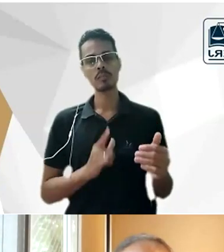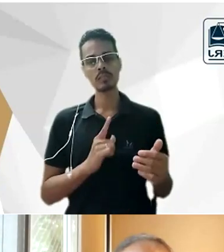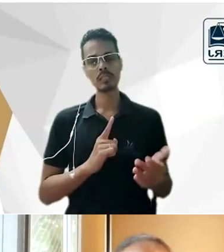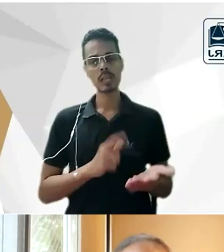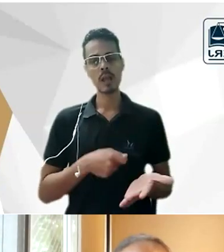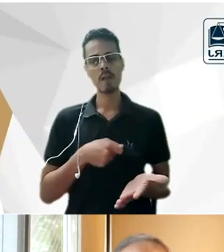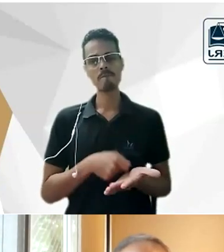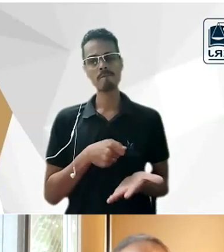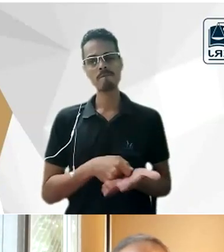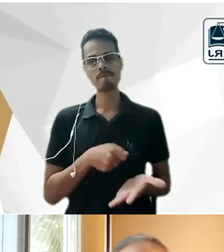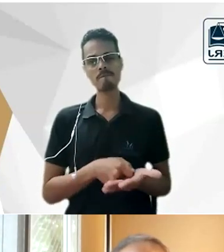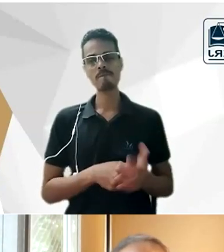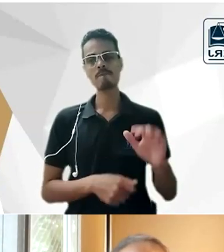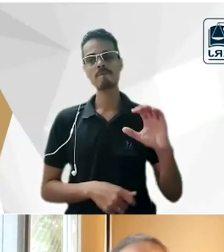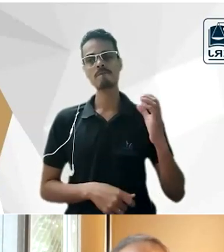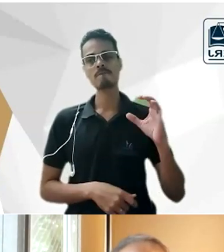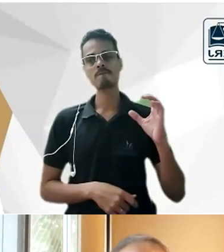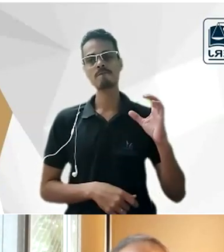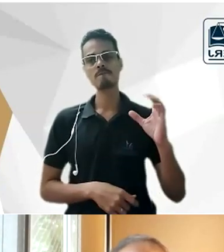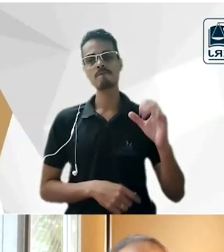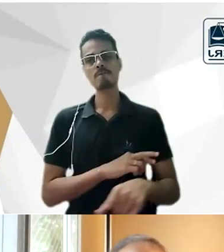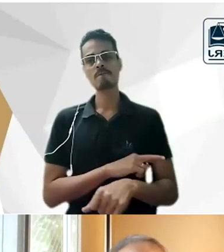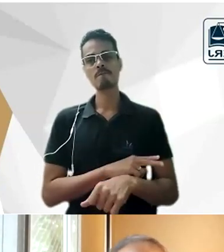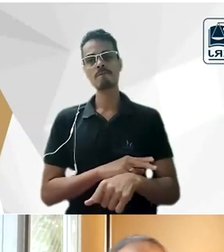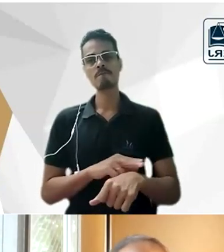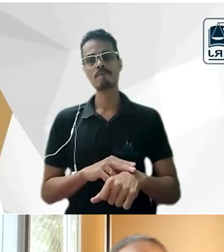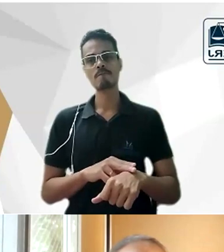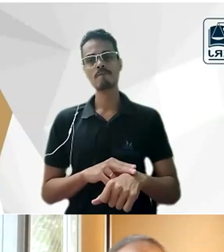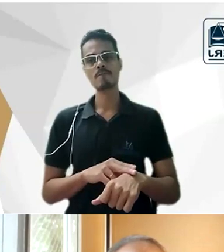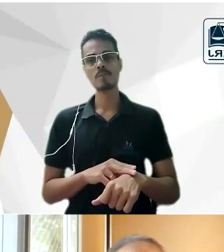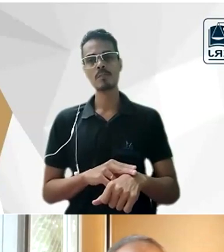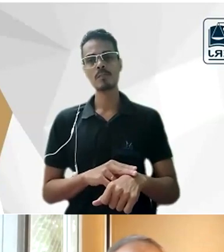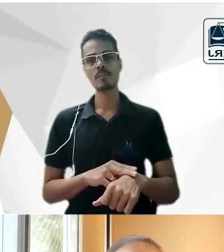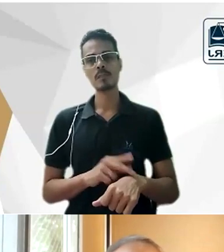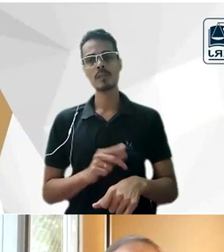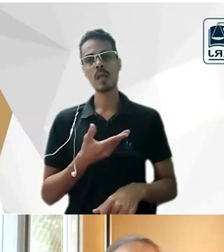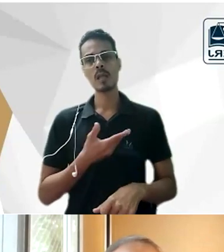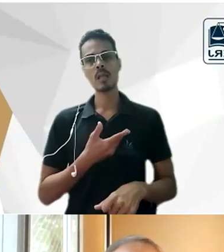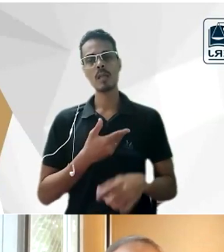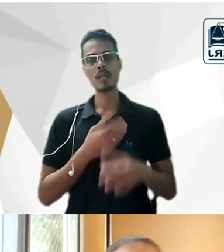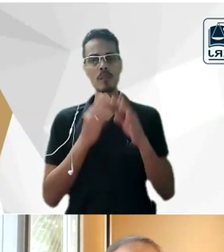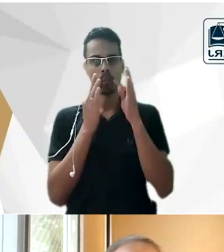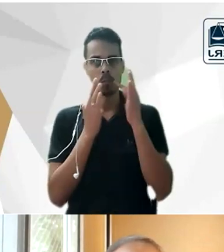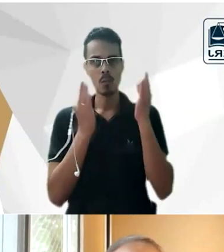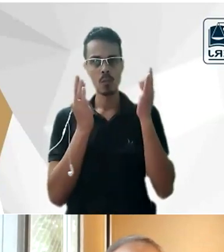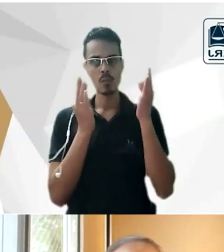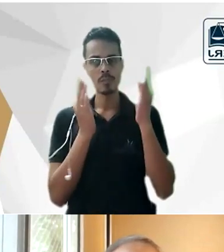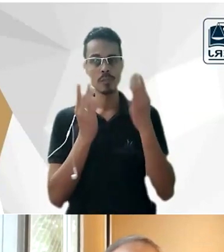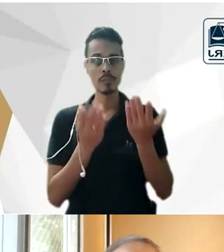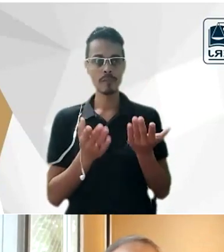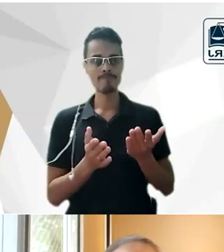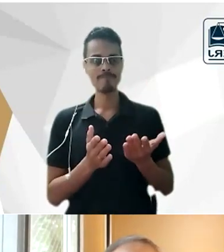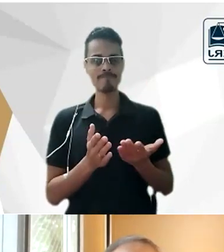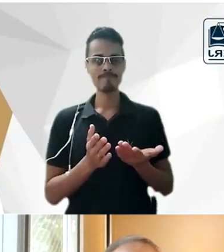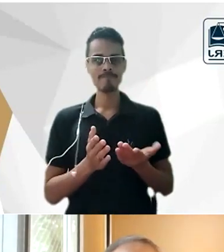científico no Romero também é muito contraditório porque ele era amigo de Tobias então ele também fica um pouco dividido digamos